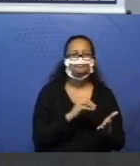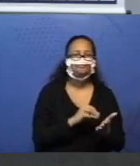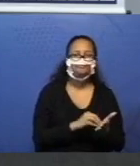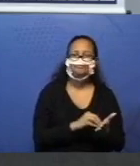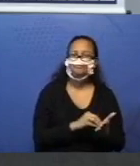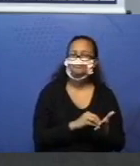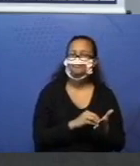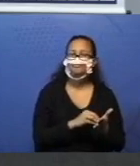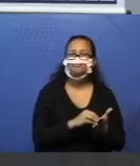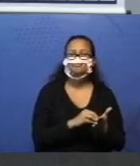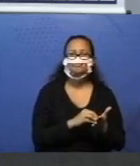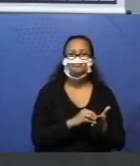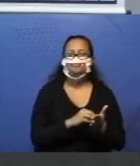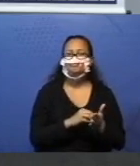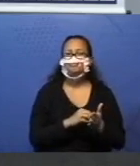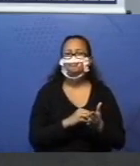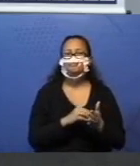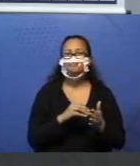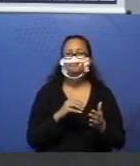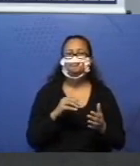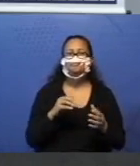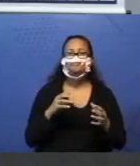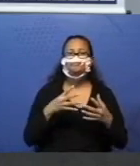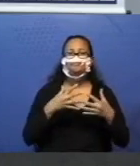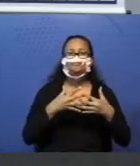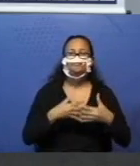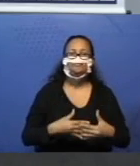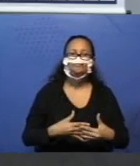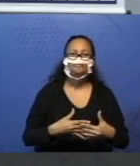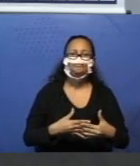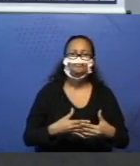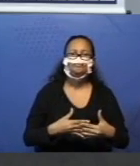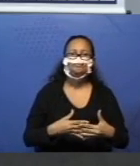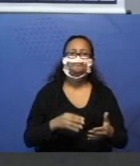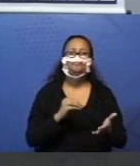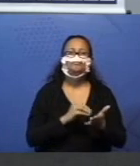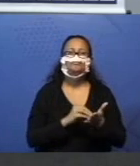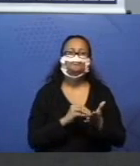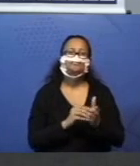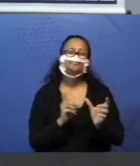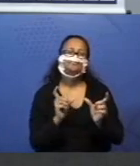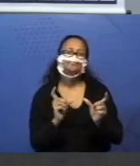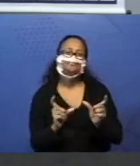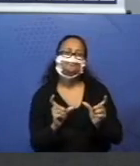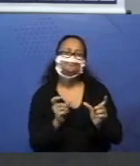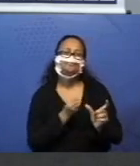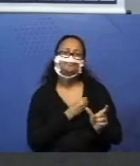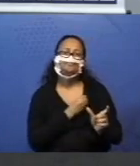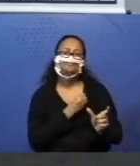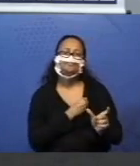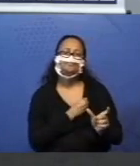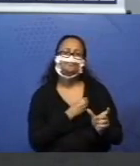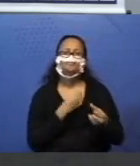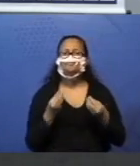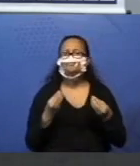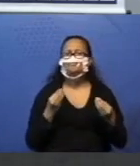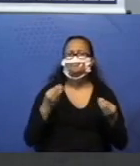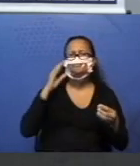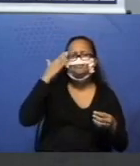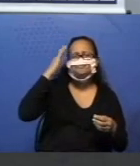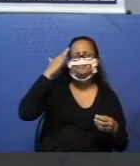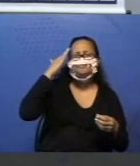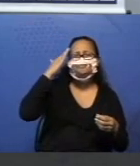da continha. Ela deixou faltando uma parcela. Como assim? Como é que eu vou saber? Se eu tiver